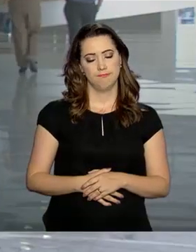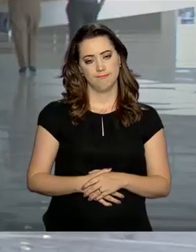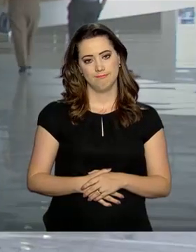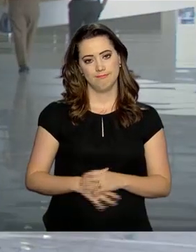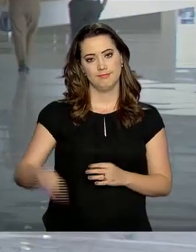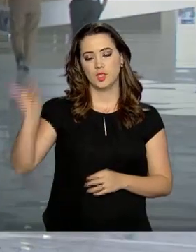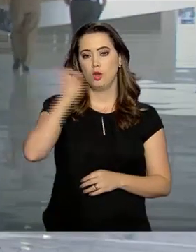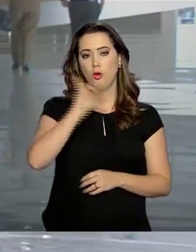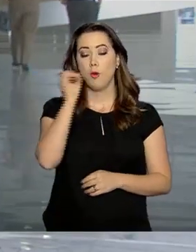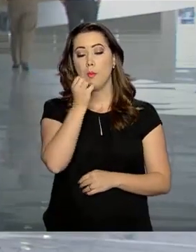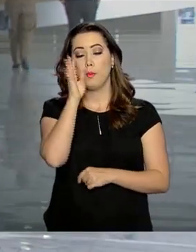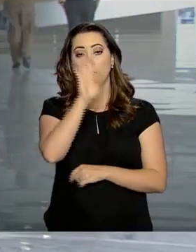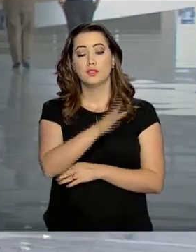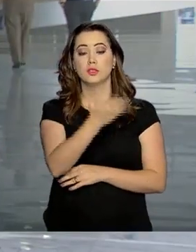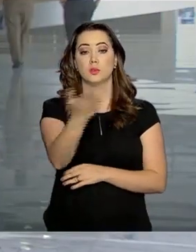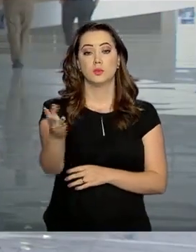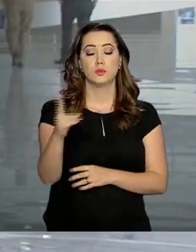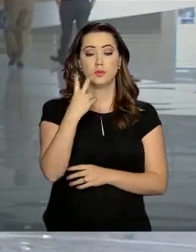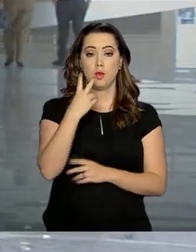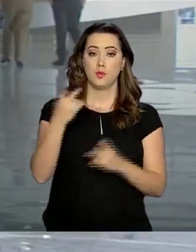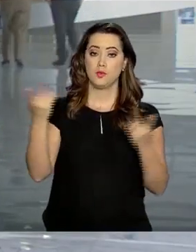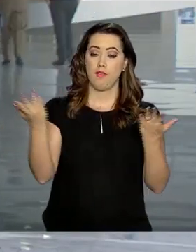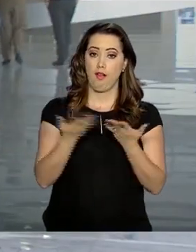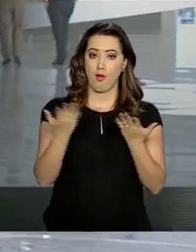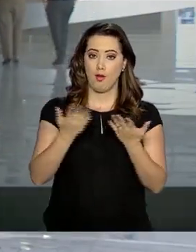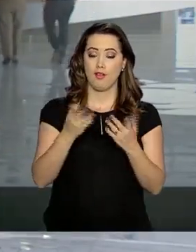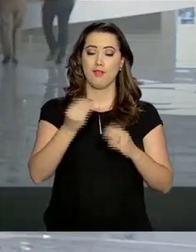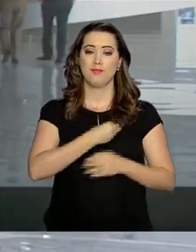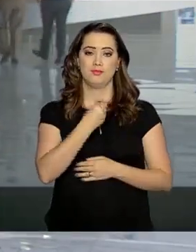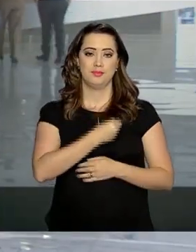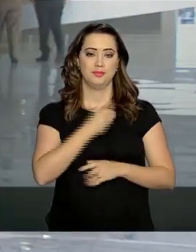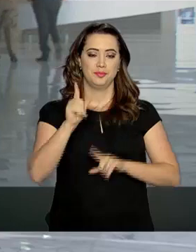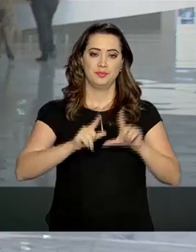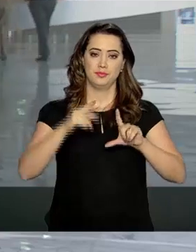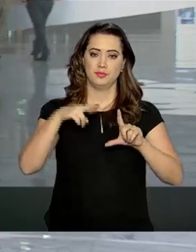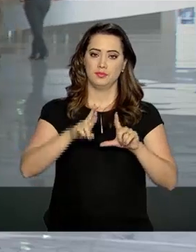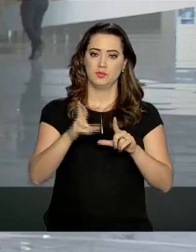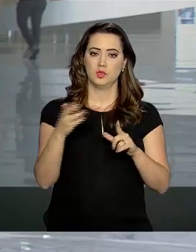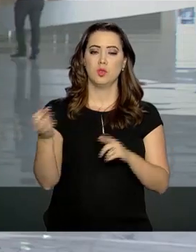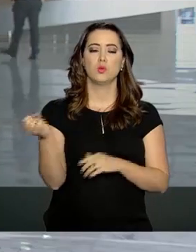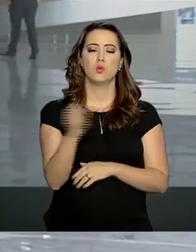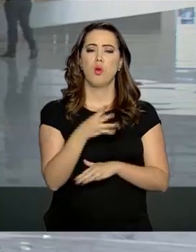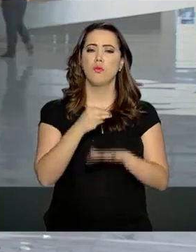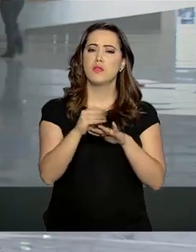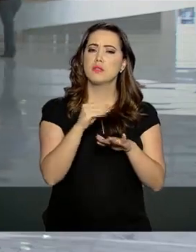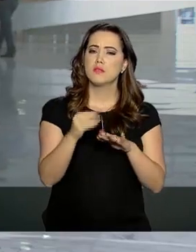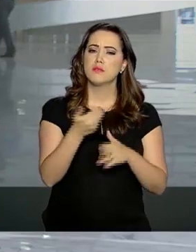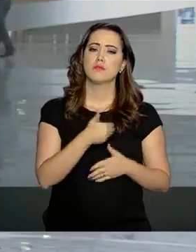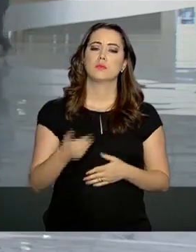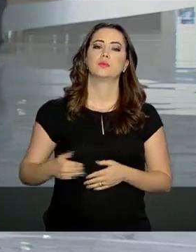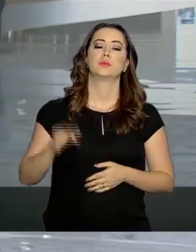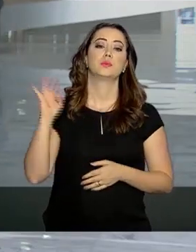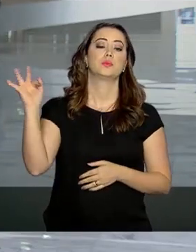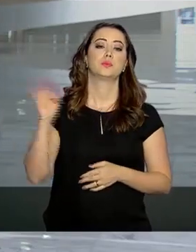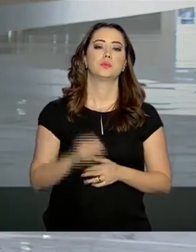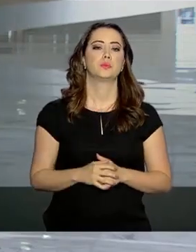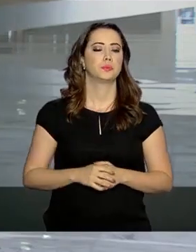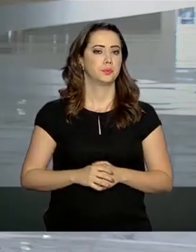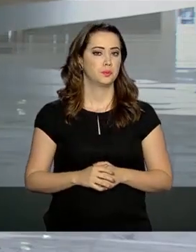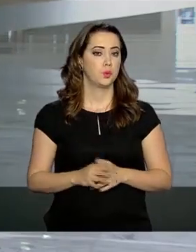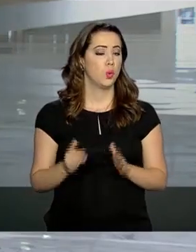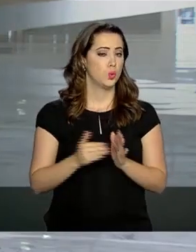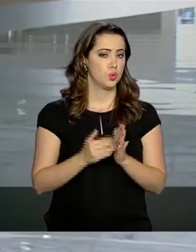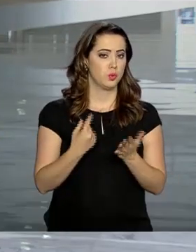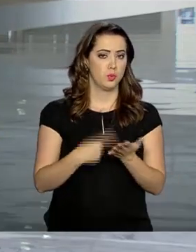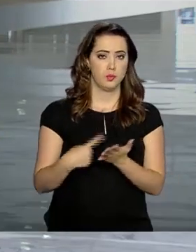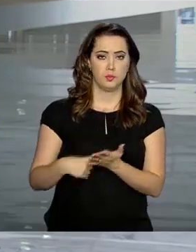Olá, boa tarde para você que acompanha ao vivo a programação da TVNBR. Vamos atualizar as informações do governo federal. O último